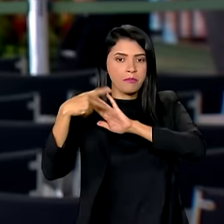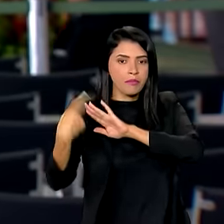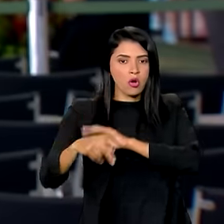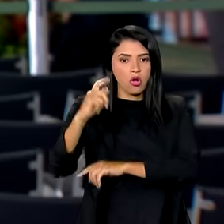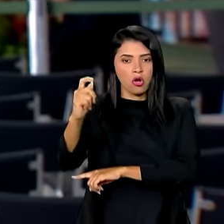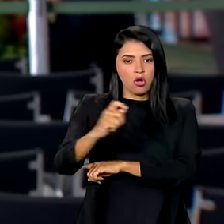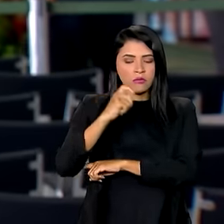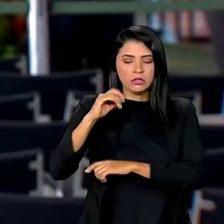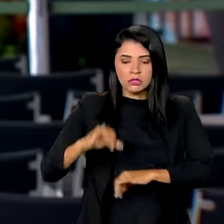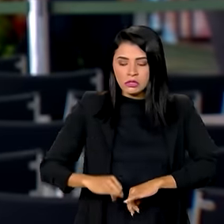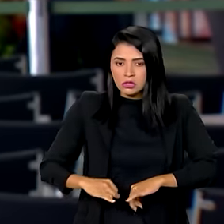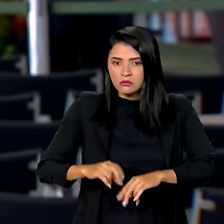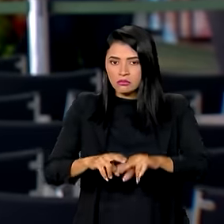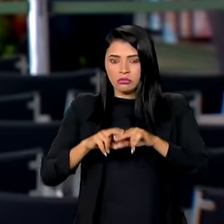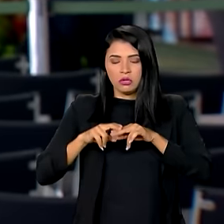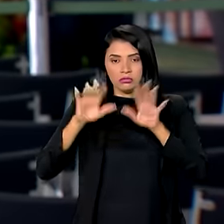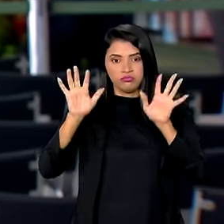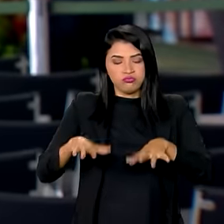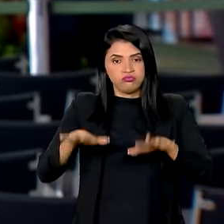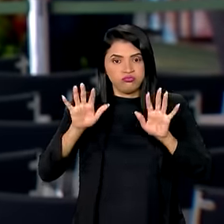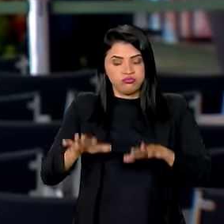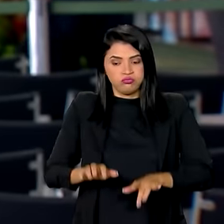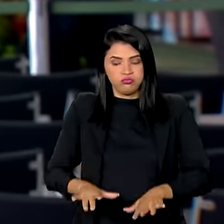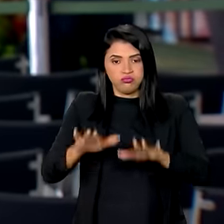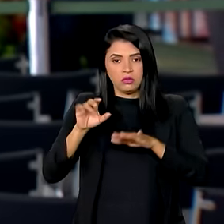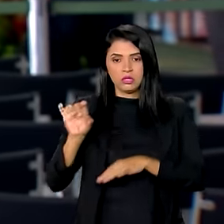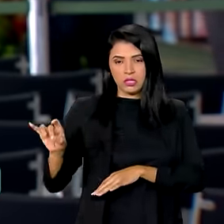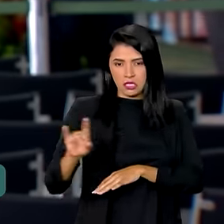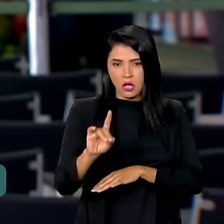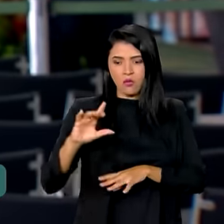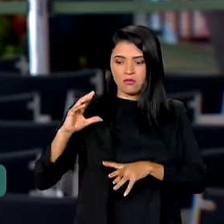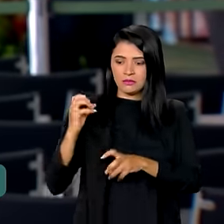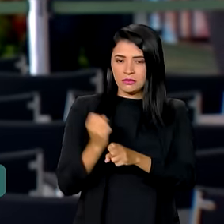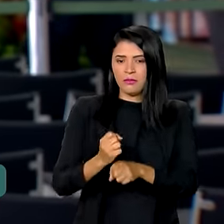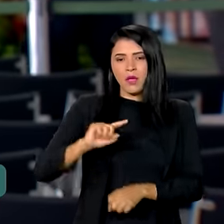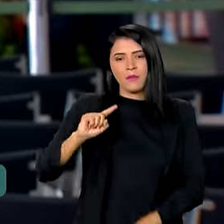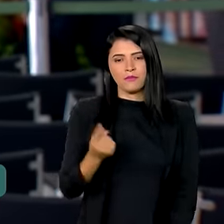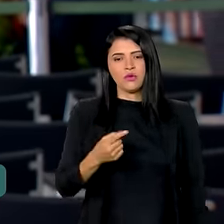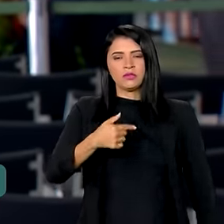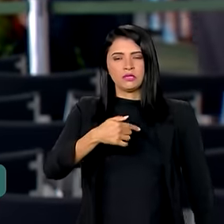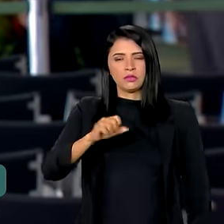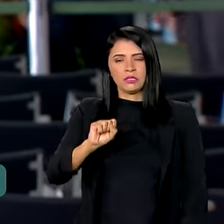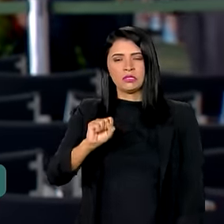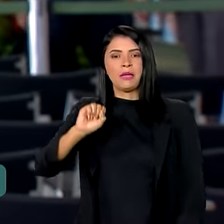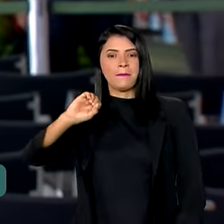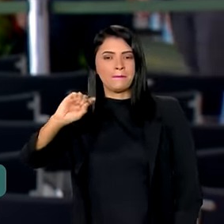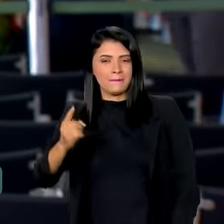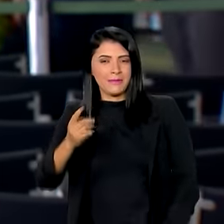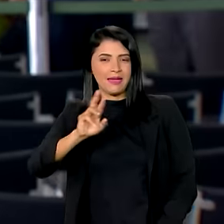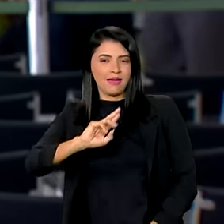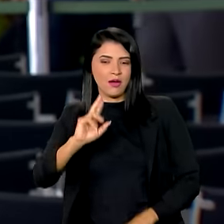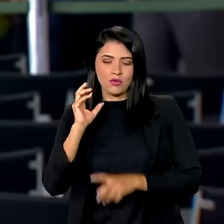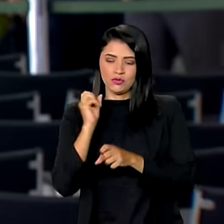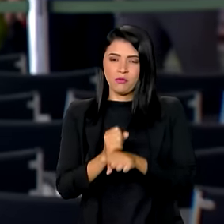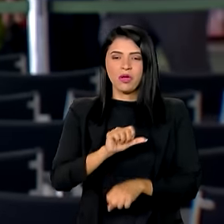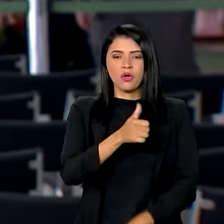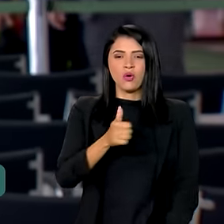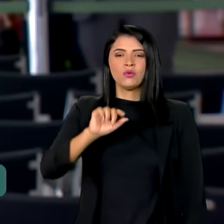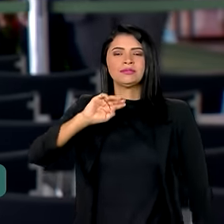afetados pelas enchentes. Cada um recebeu cerca de R$.780,00, totalizando R 11